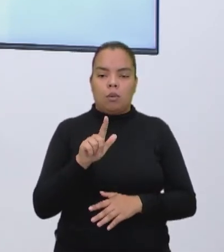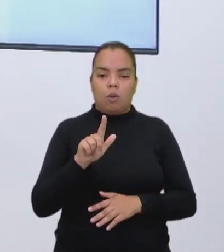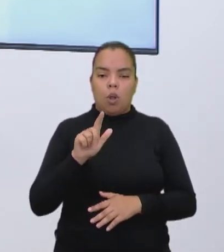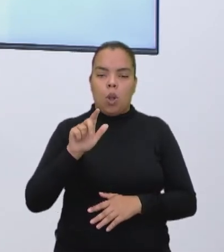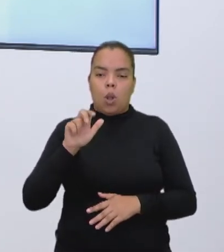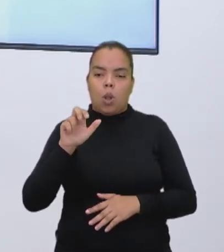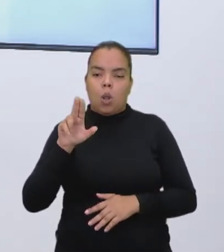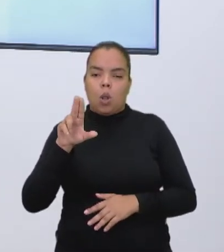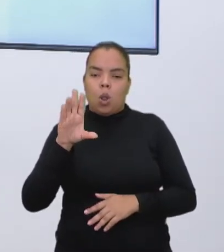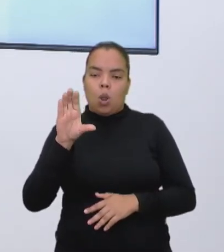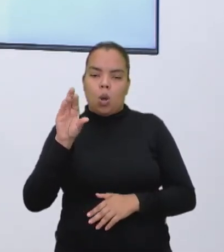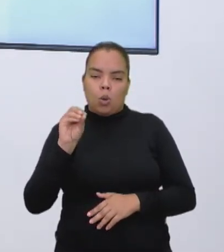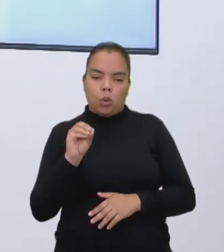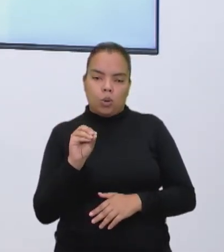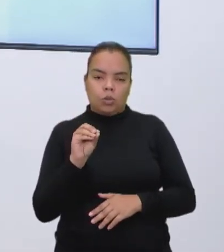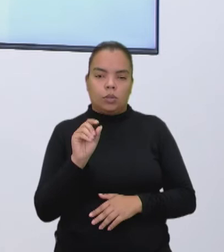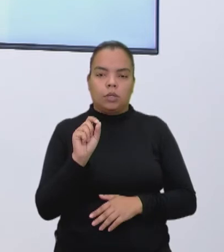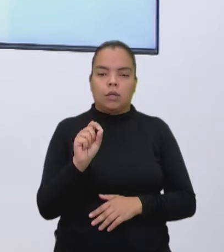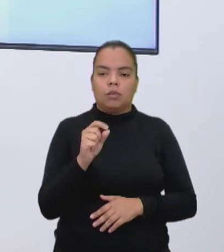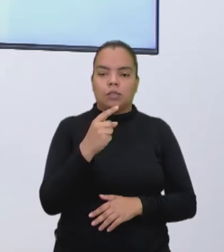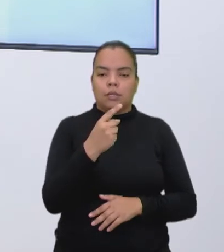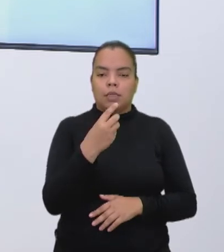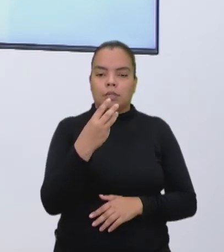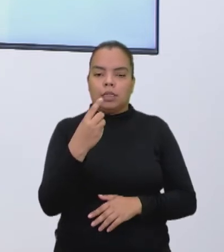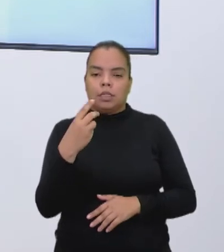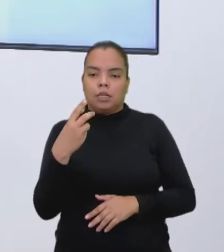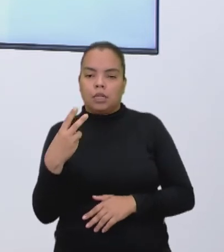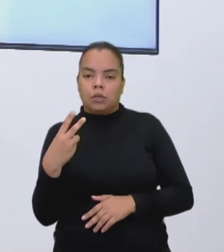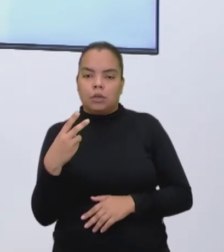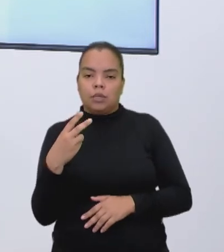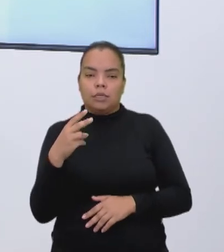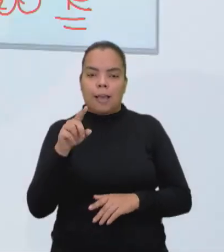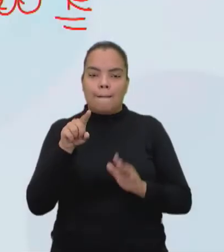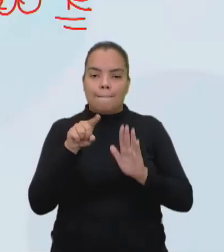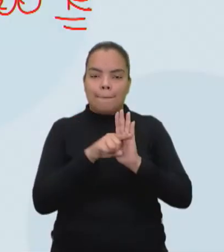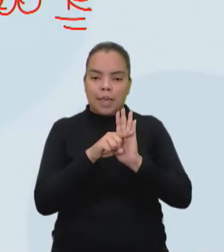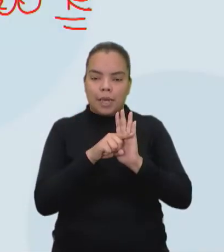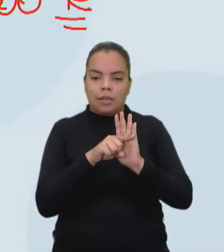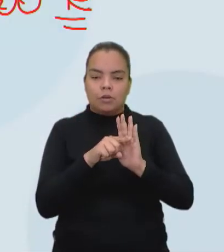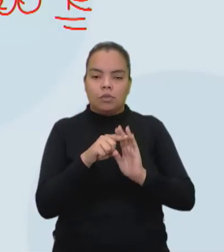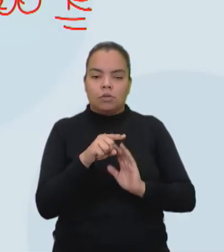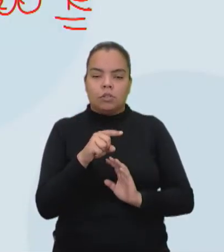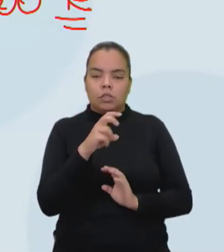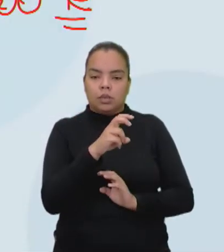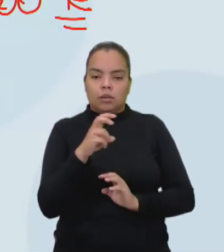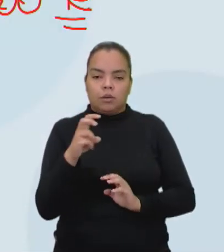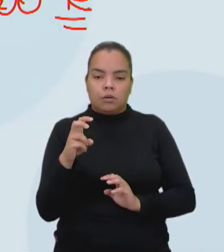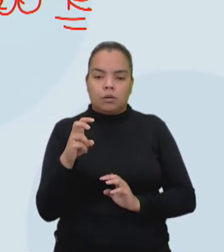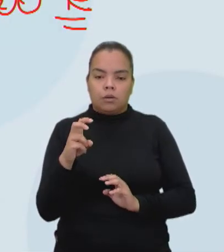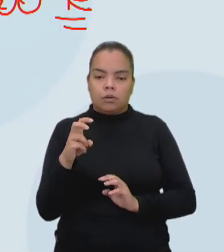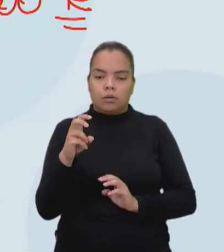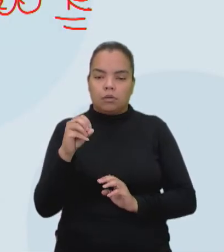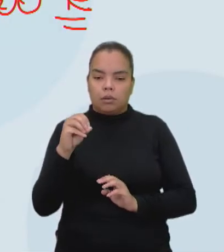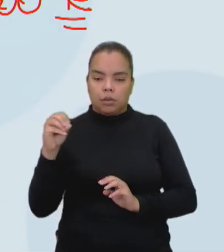Então, a gente tem 132 menos 55. Na situação 1, a gente tem 132 mil